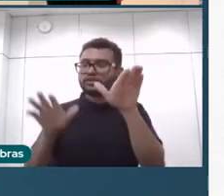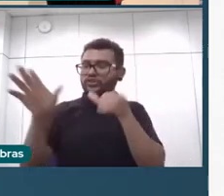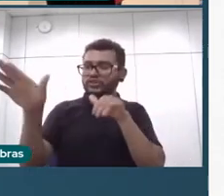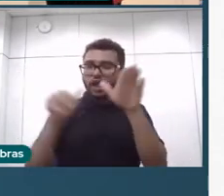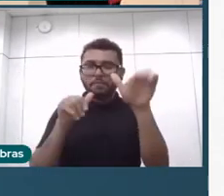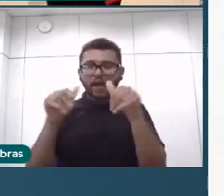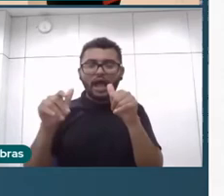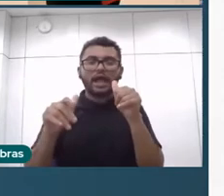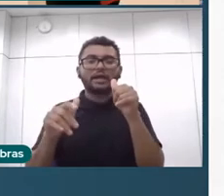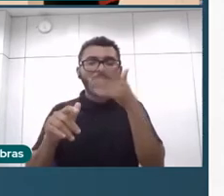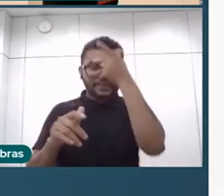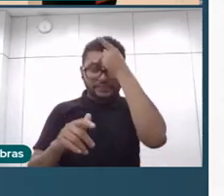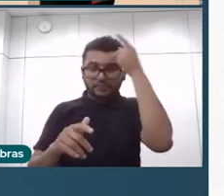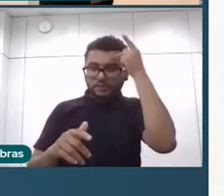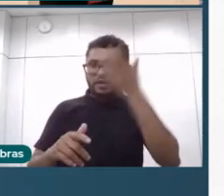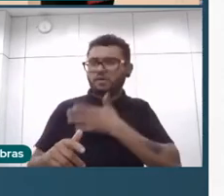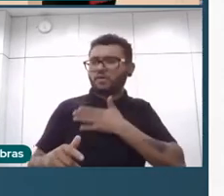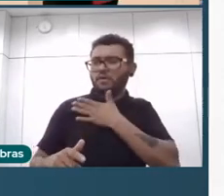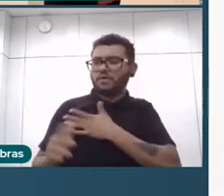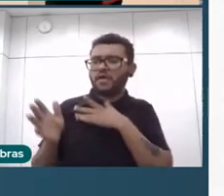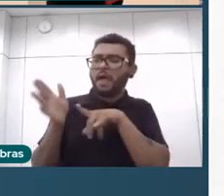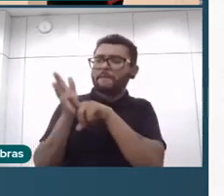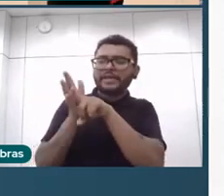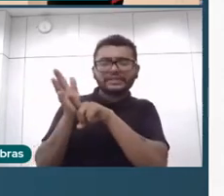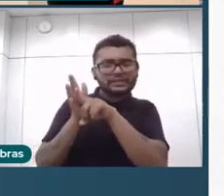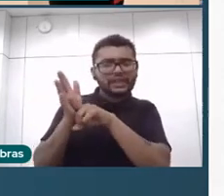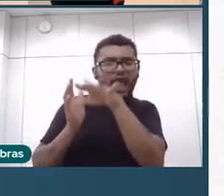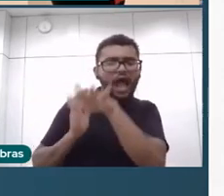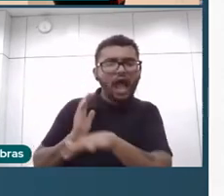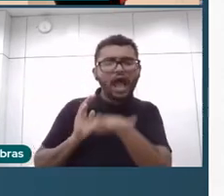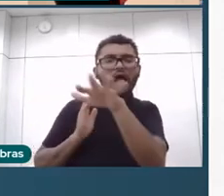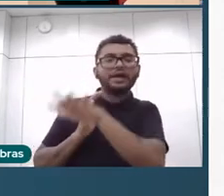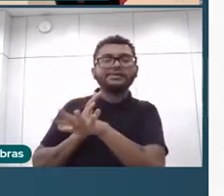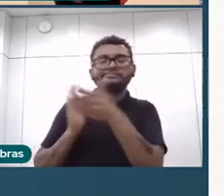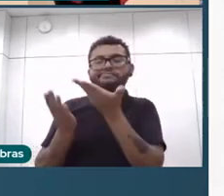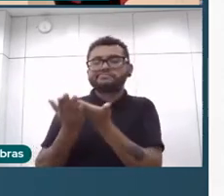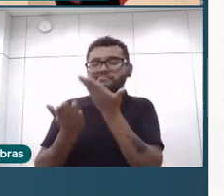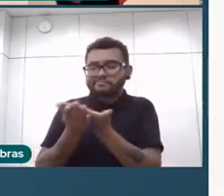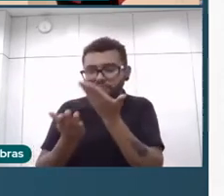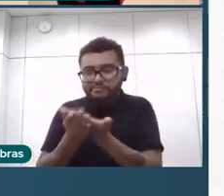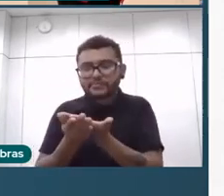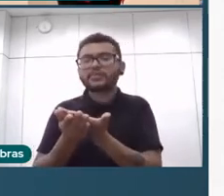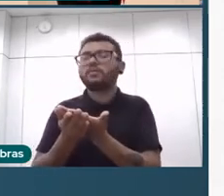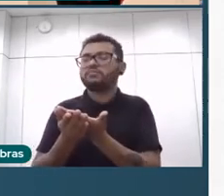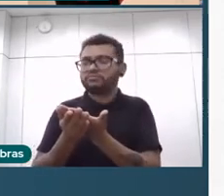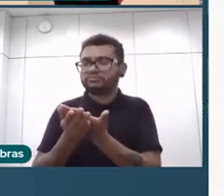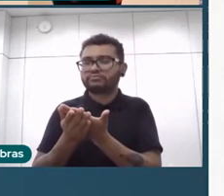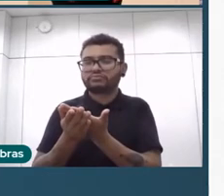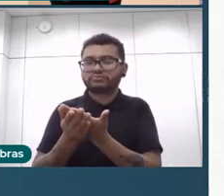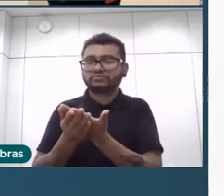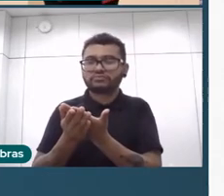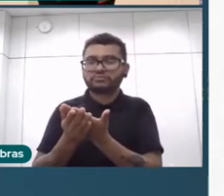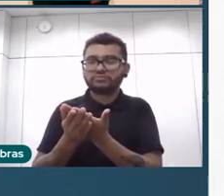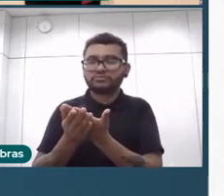enfim, quem gosta, os pesquisadores dessa área, a gente está estudando uma forma de ter os microdados